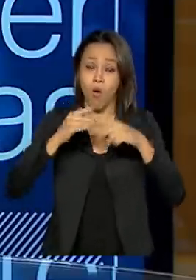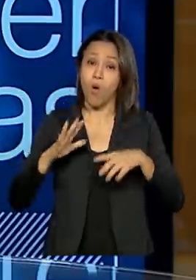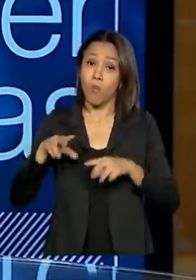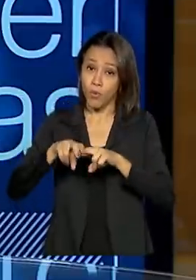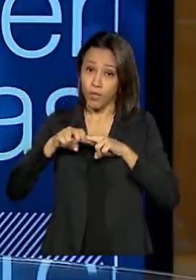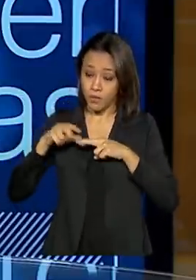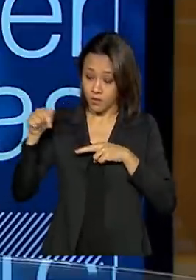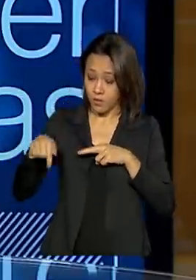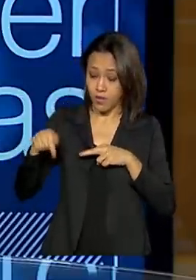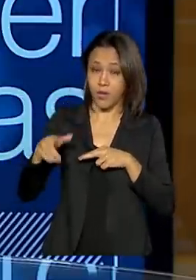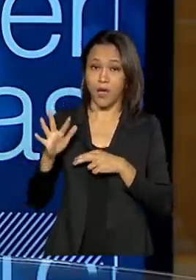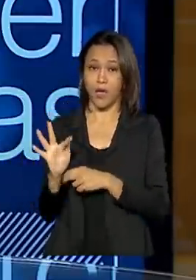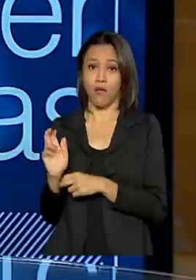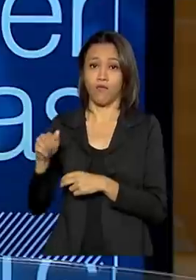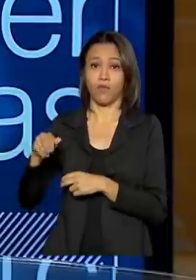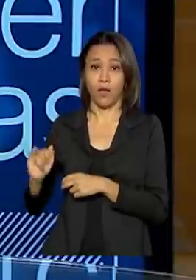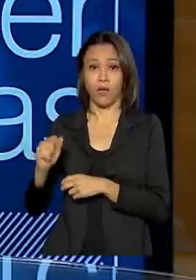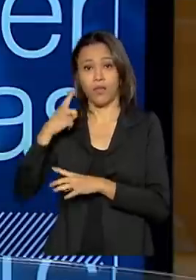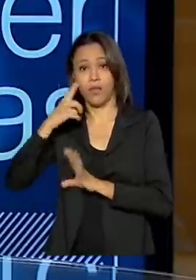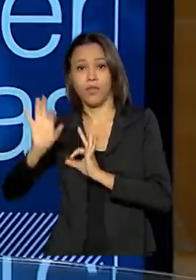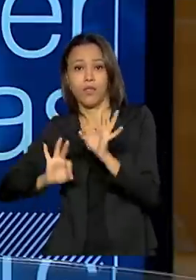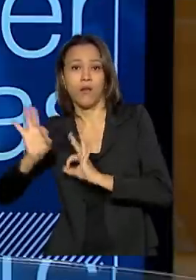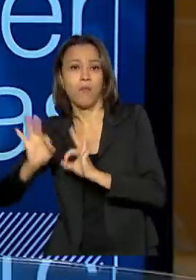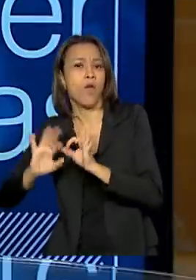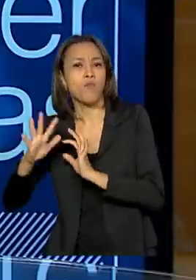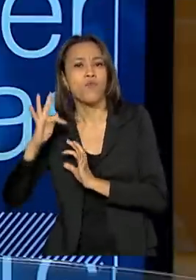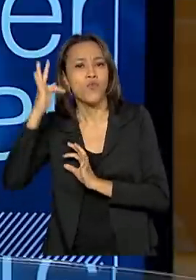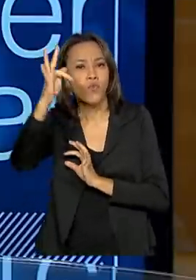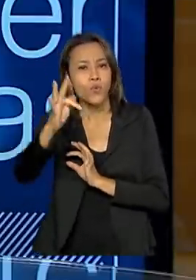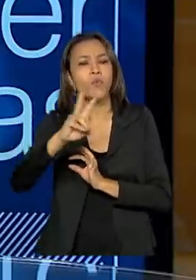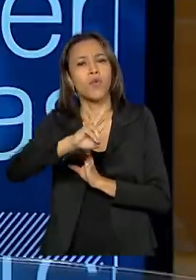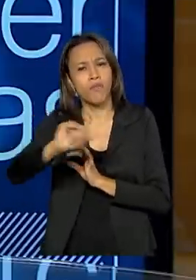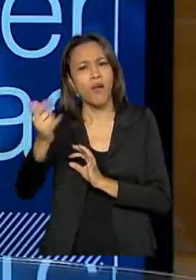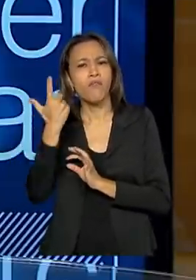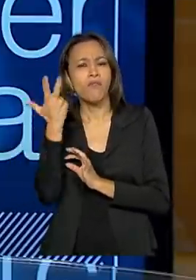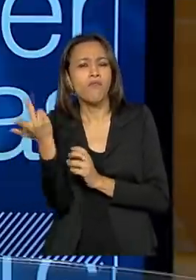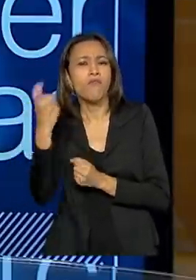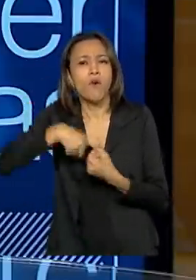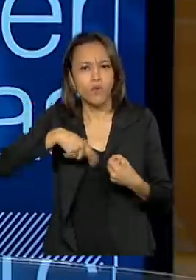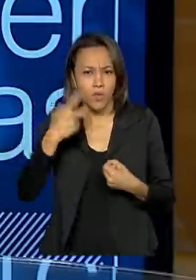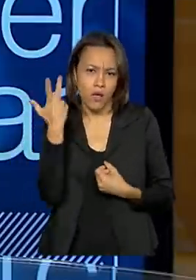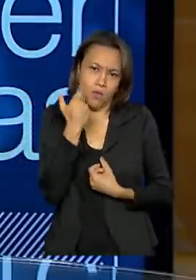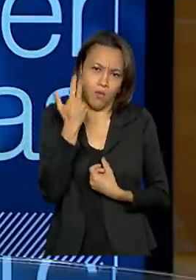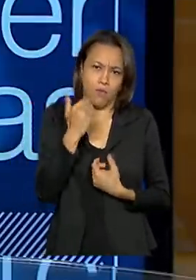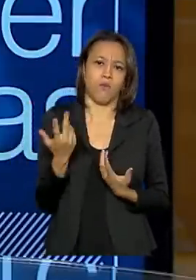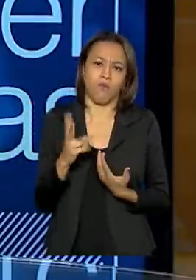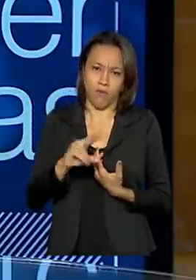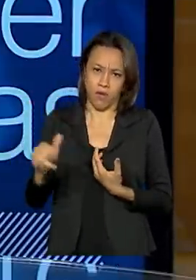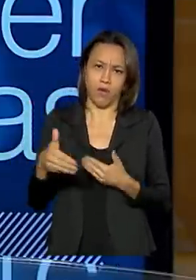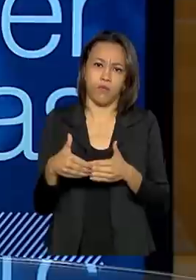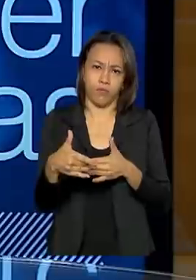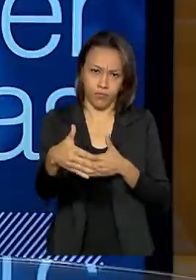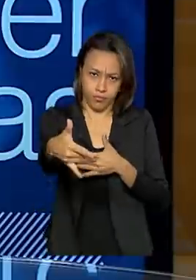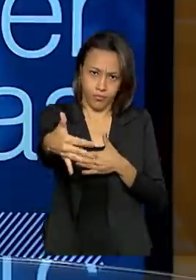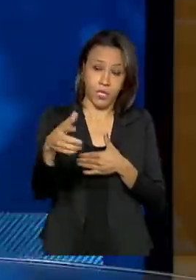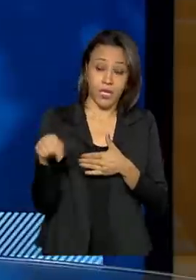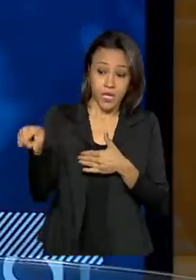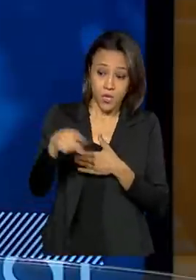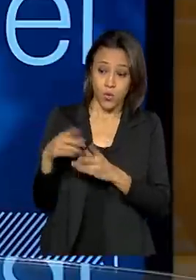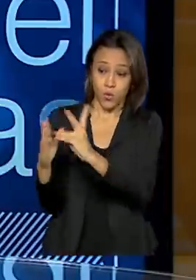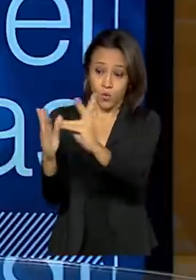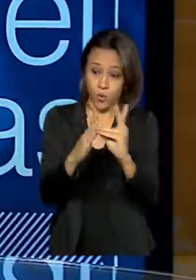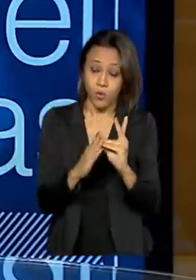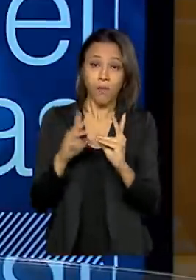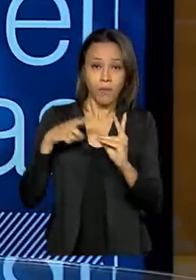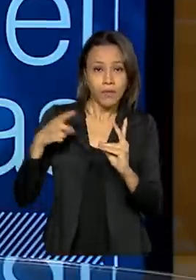prevenção, com essa ideia de futuro. Porque uma hora a coisa vai voltar a funcionar normalmente, não vão voltar para a normalidade. E os indígenas têm que estar